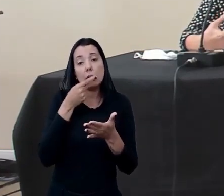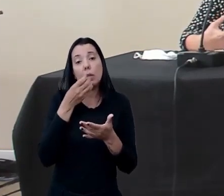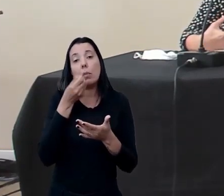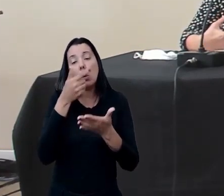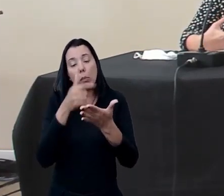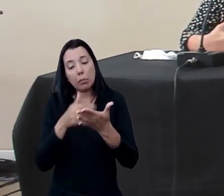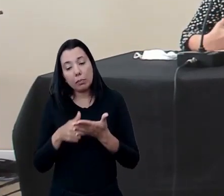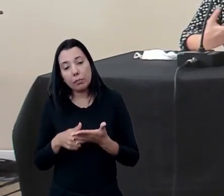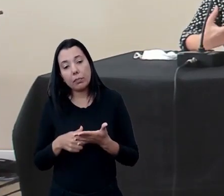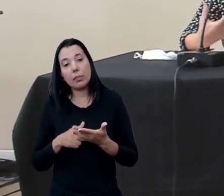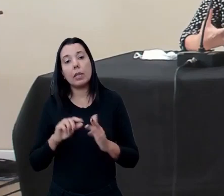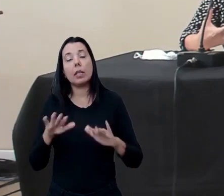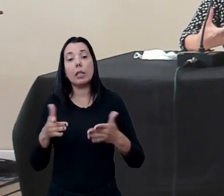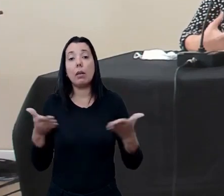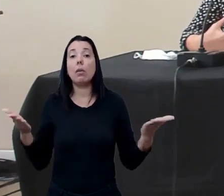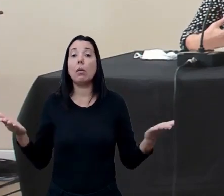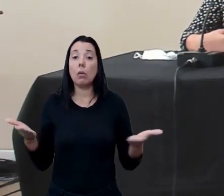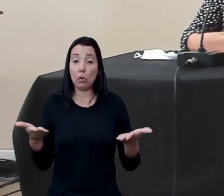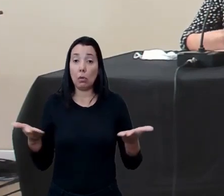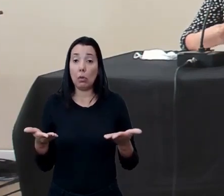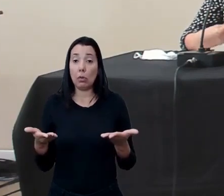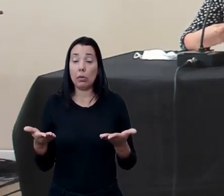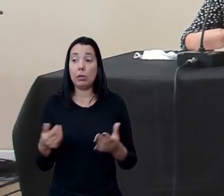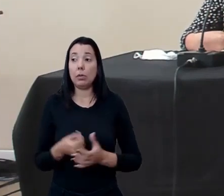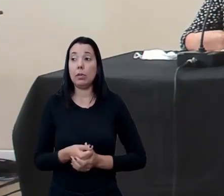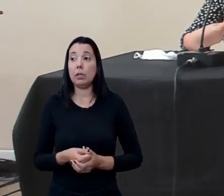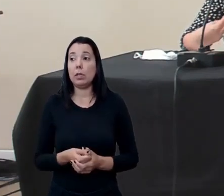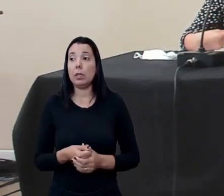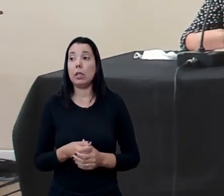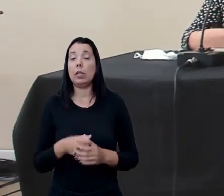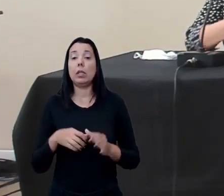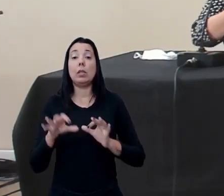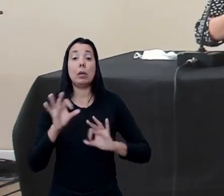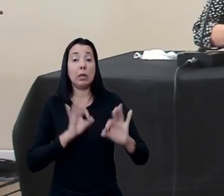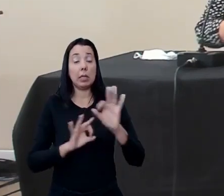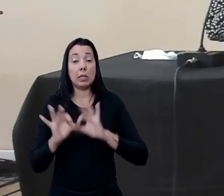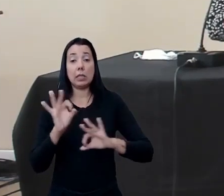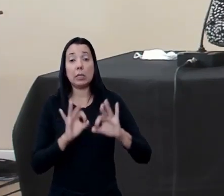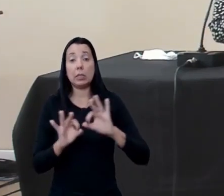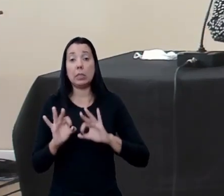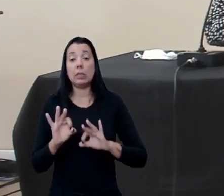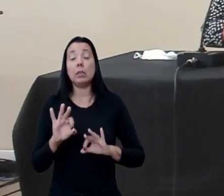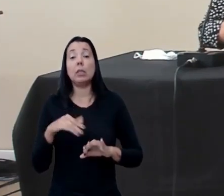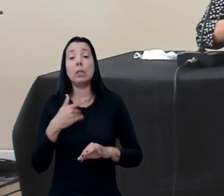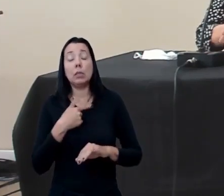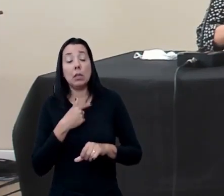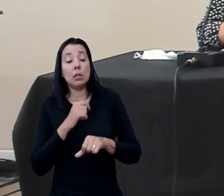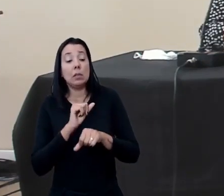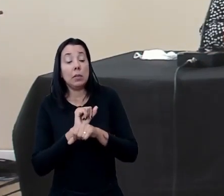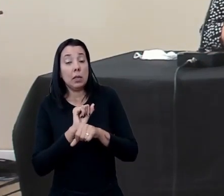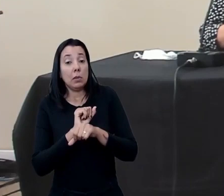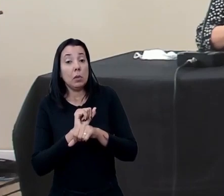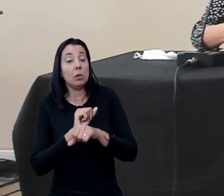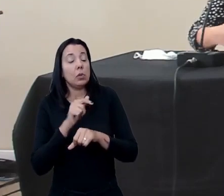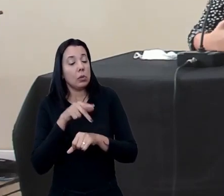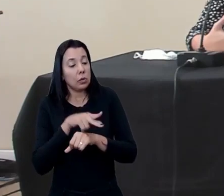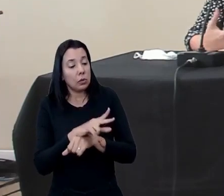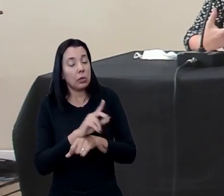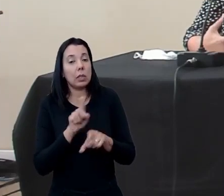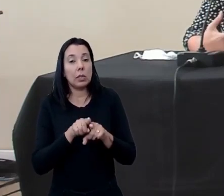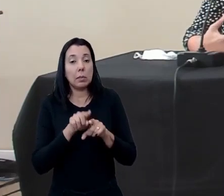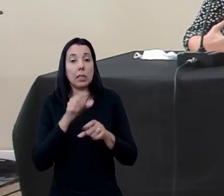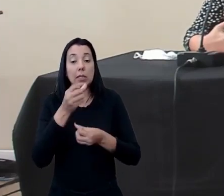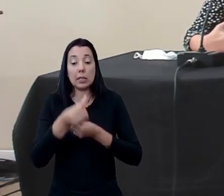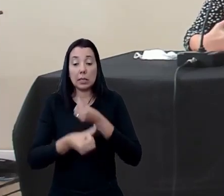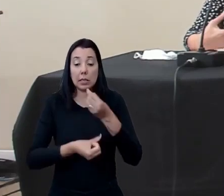boas-vindas então hoje é um momento num processo que a gente espera continuar ao longo desse